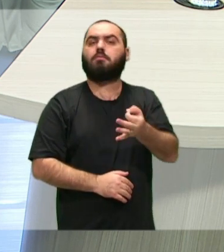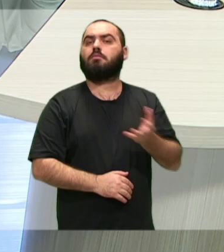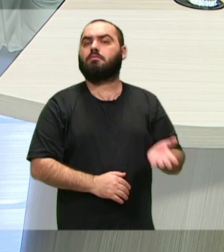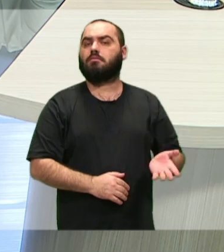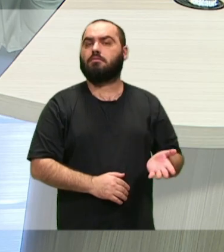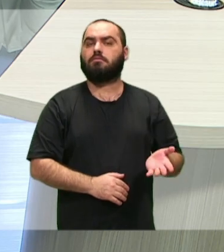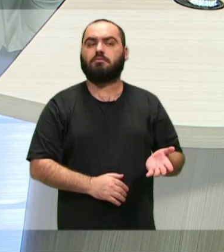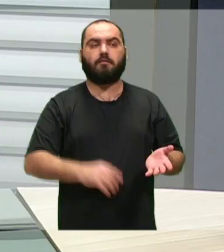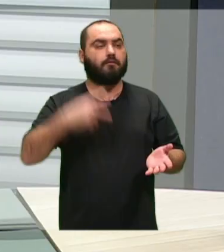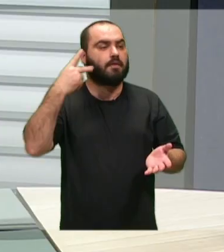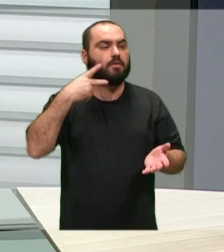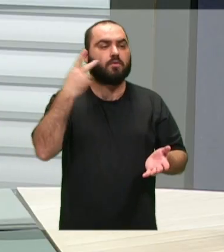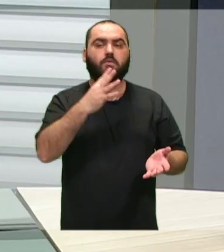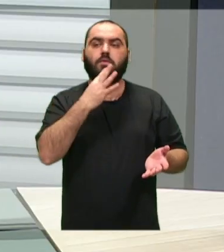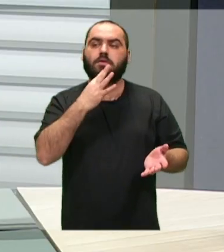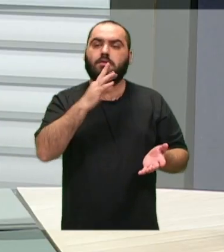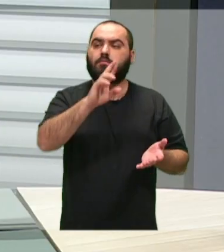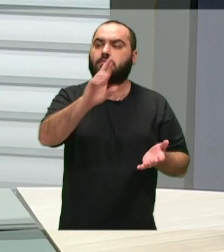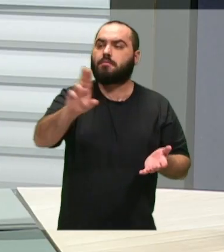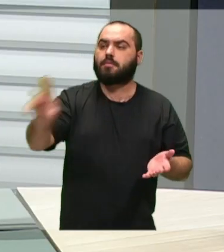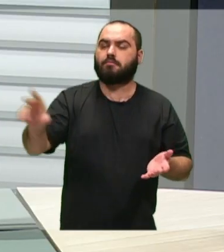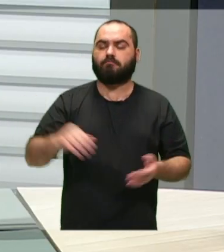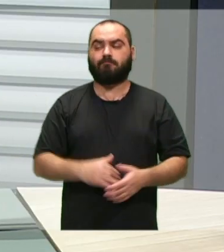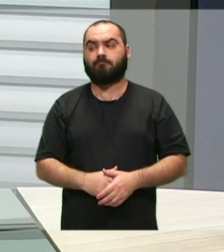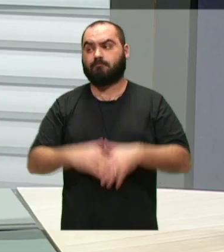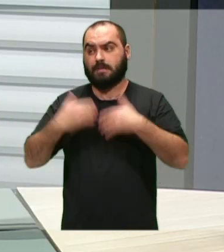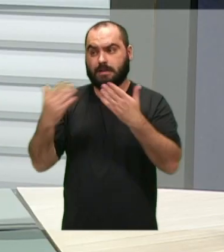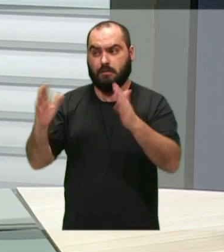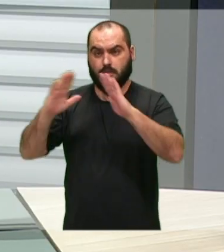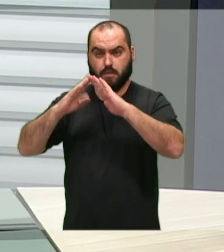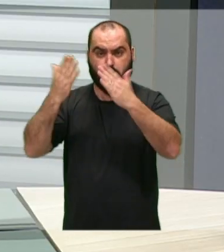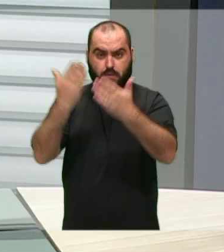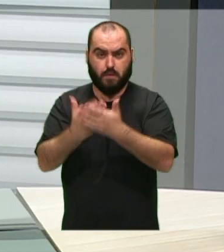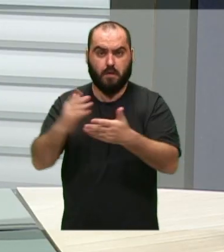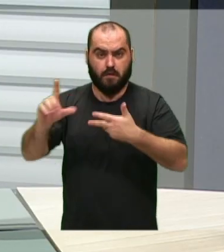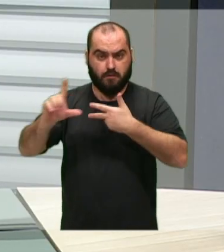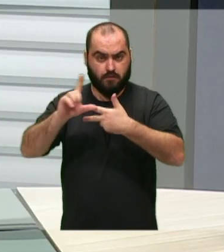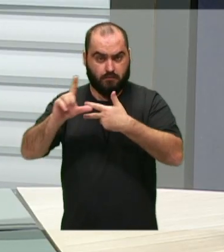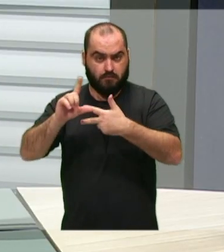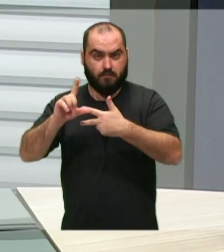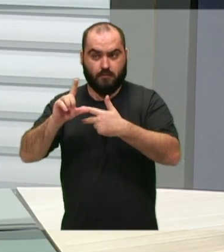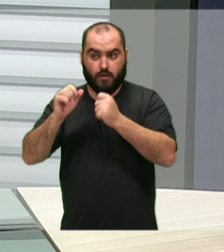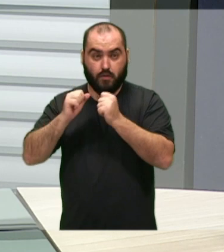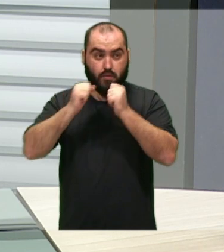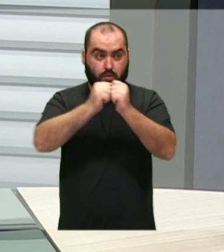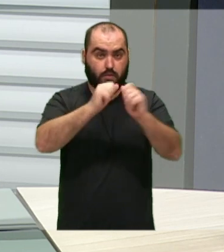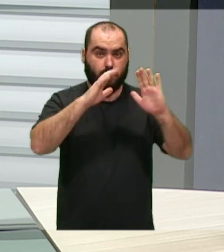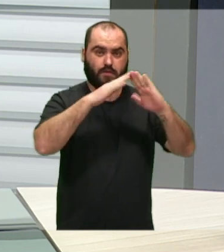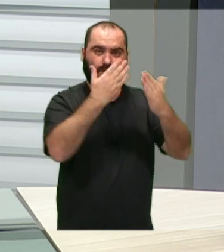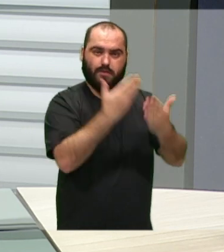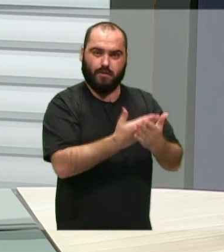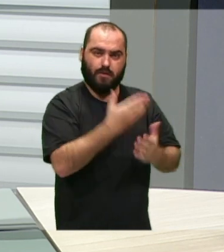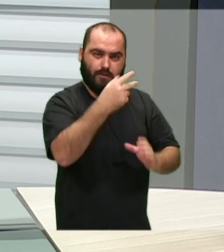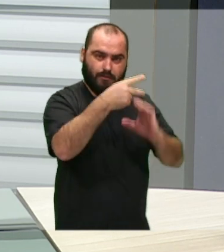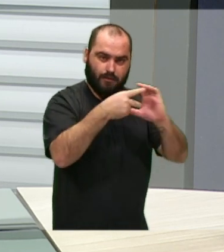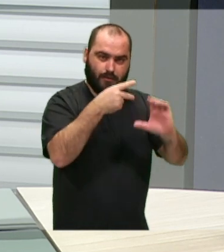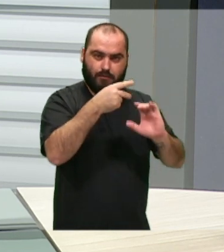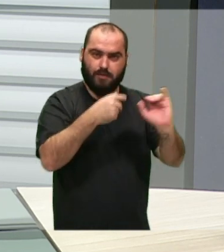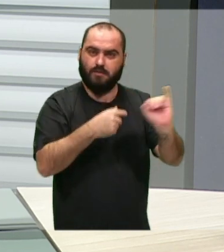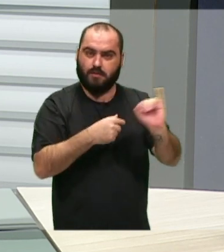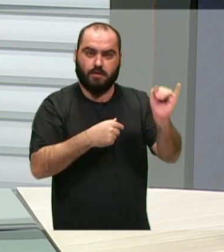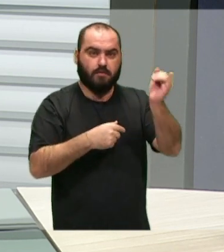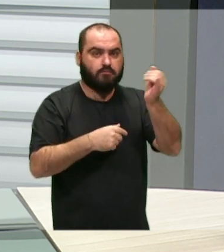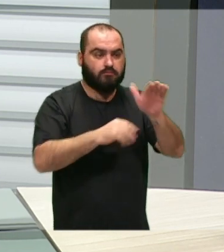os demais poderes? A implantação da Escola do Legislativo, como a implantação junto da Escola da Câmara Mirim, sempre foi um desejo dessa